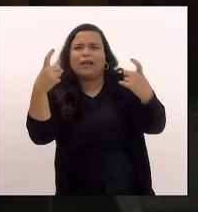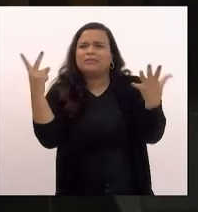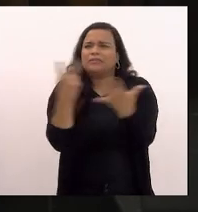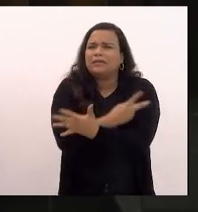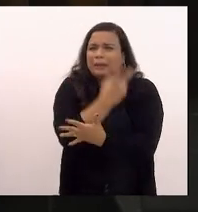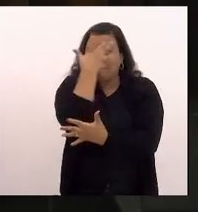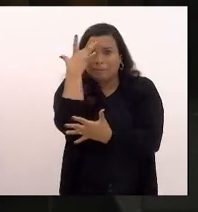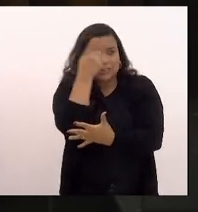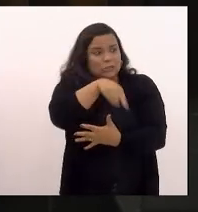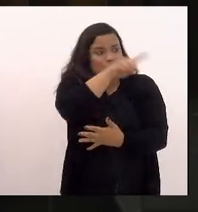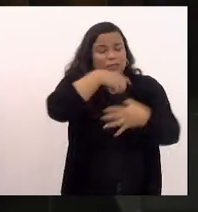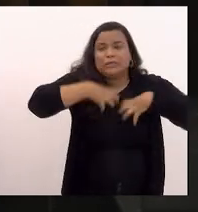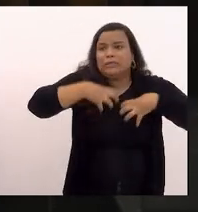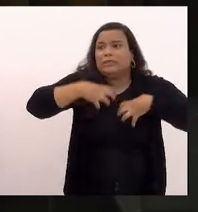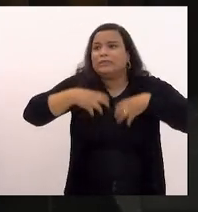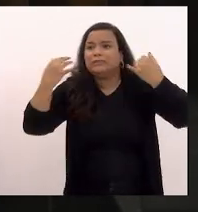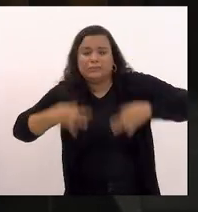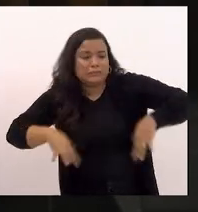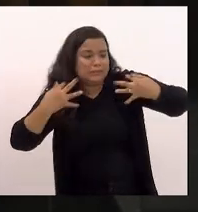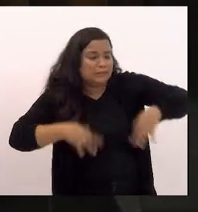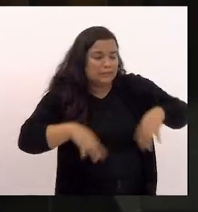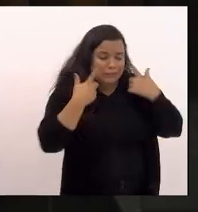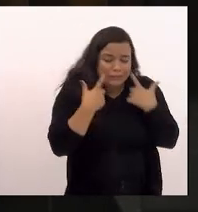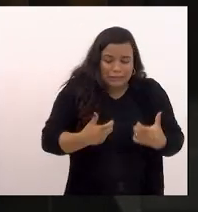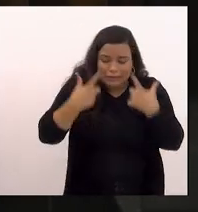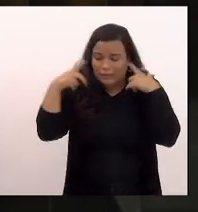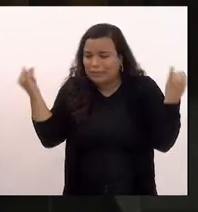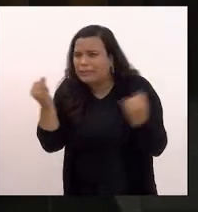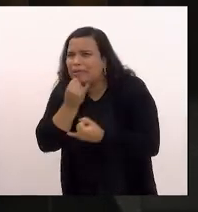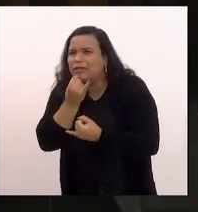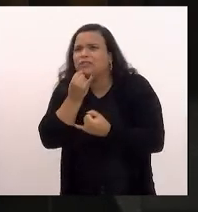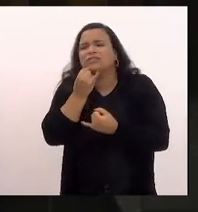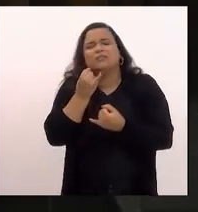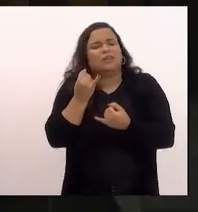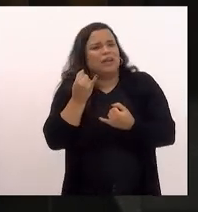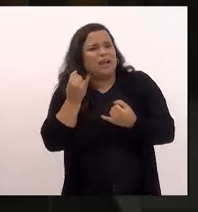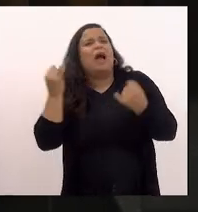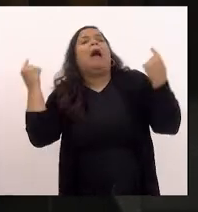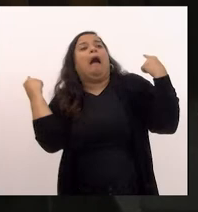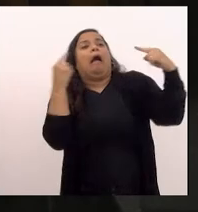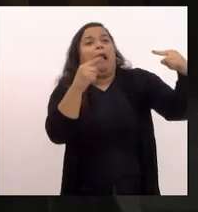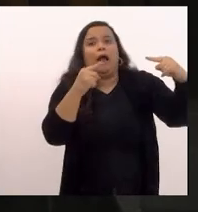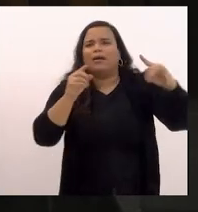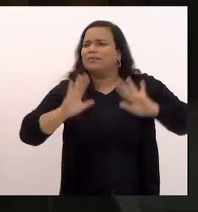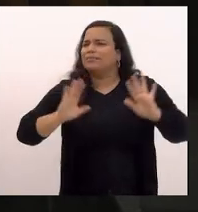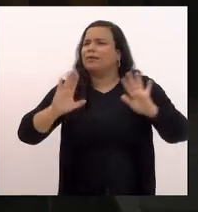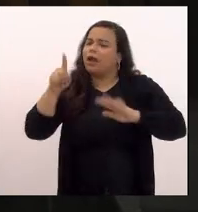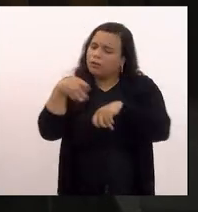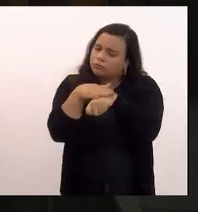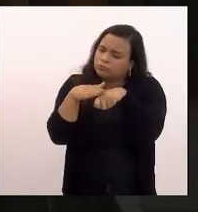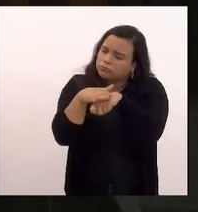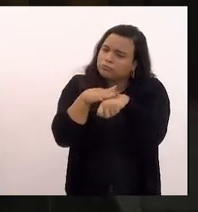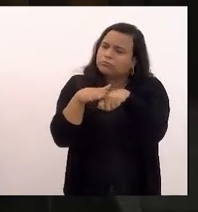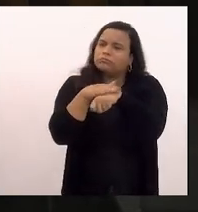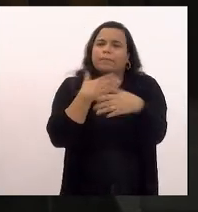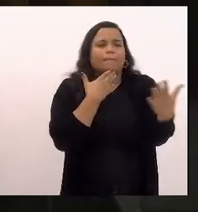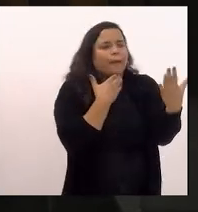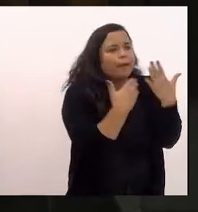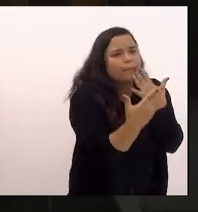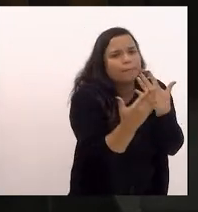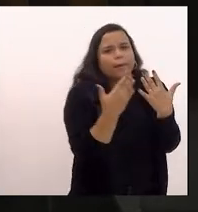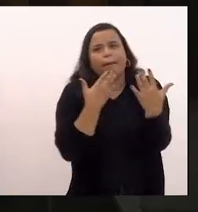comoção é com diálogo é com conversas é com abordagens é com firmeza mas não com violência